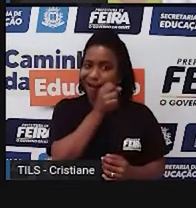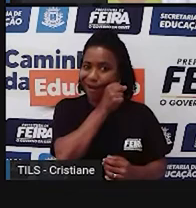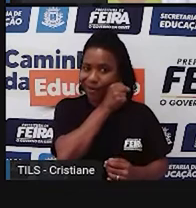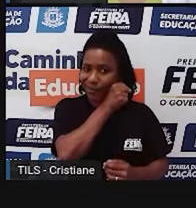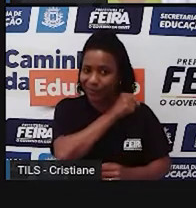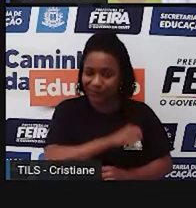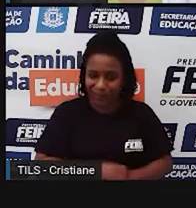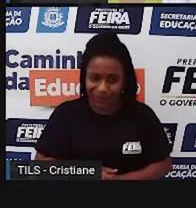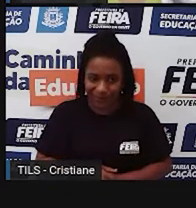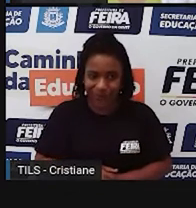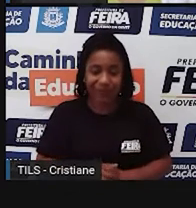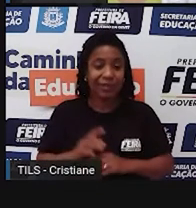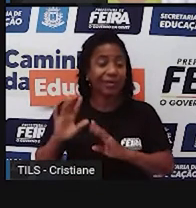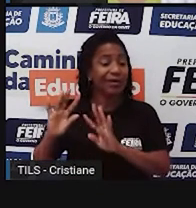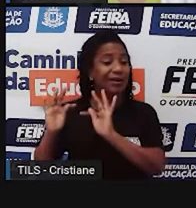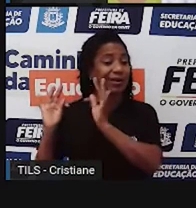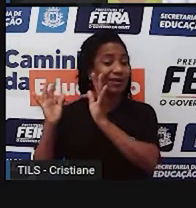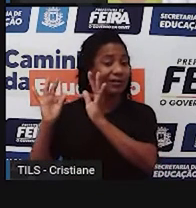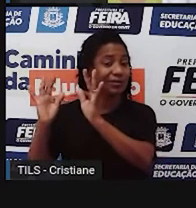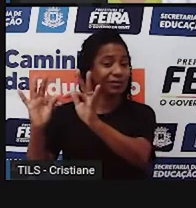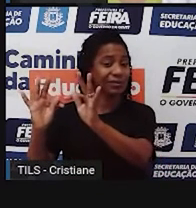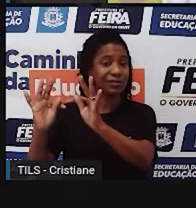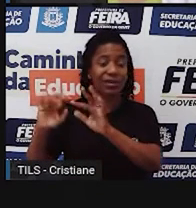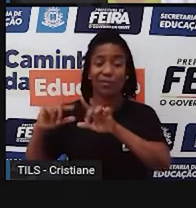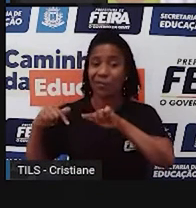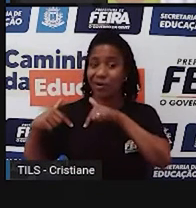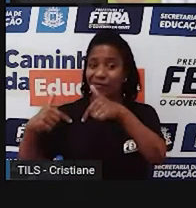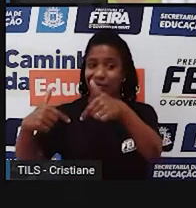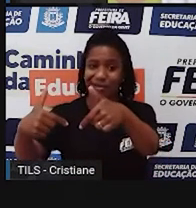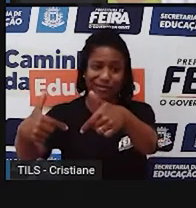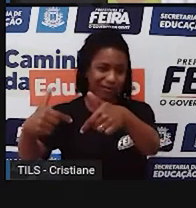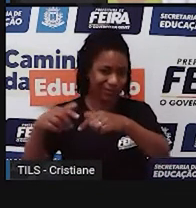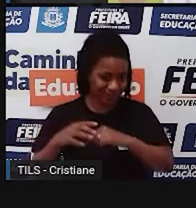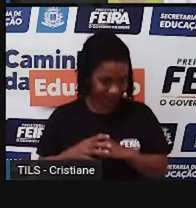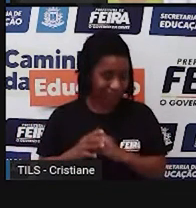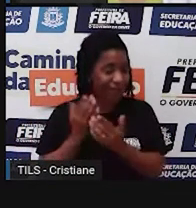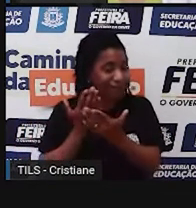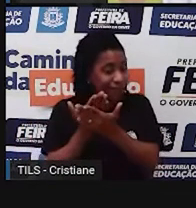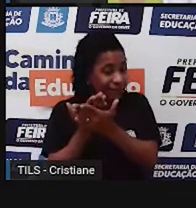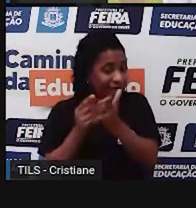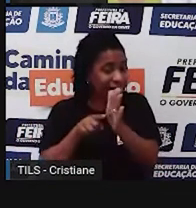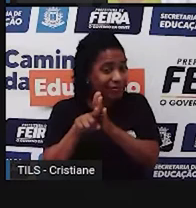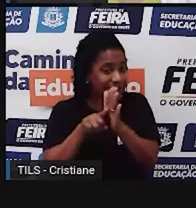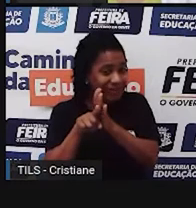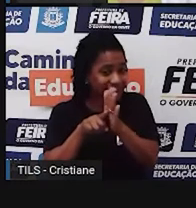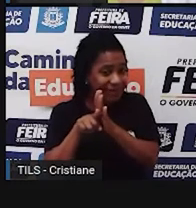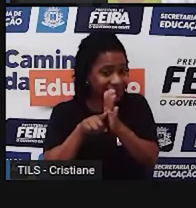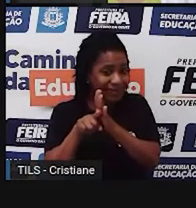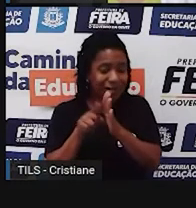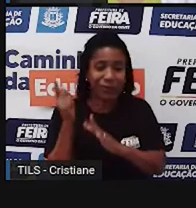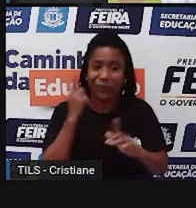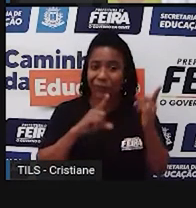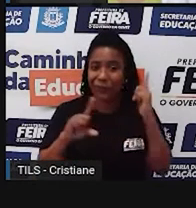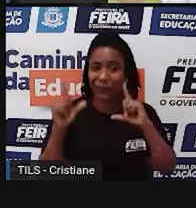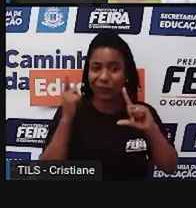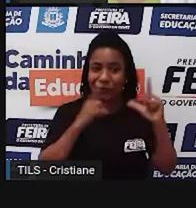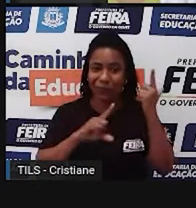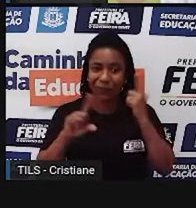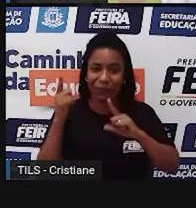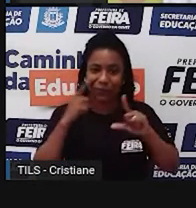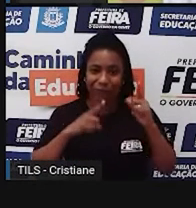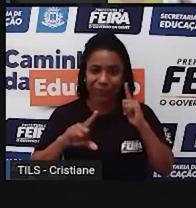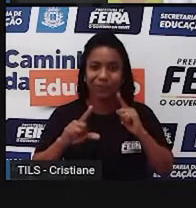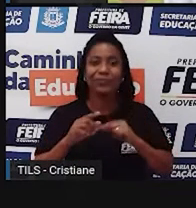desenvolvimento tecnológico, tem um estudo científico até para poder fazer as coisas, né, e também a questão das comunicações.